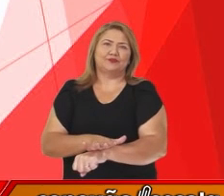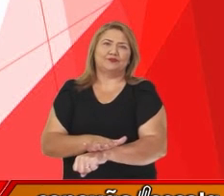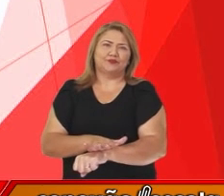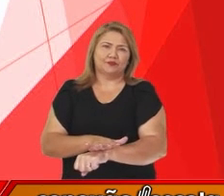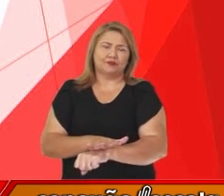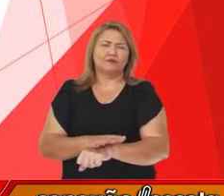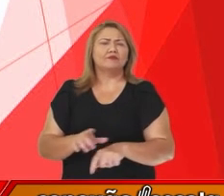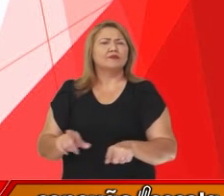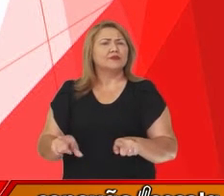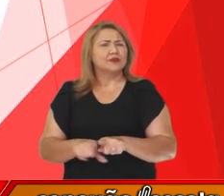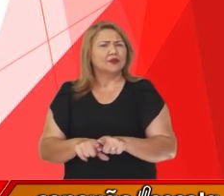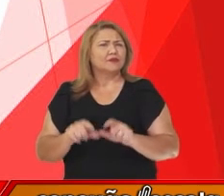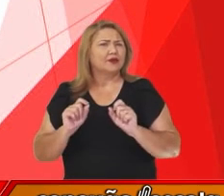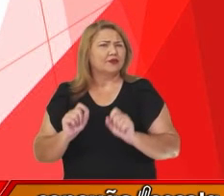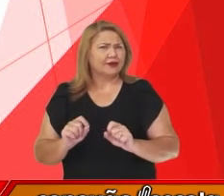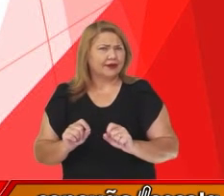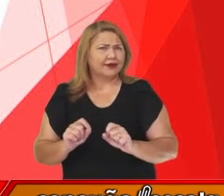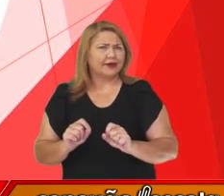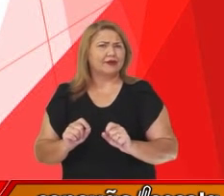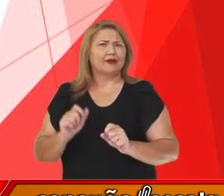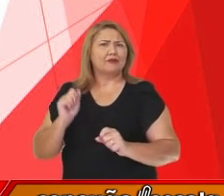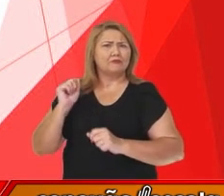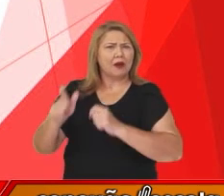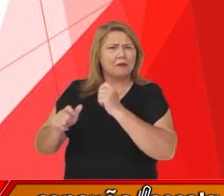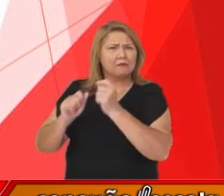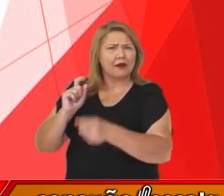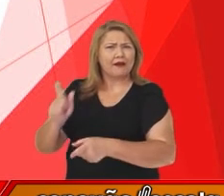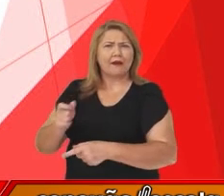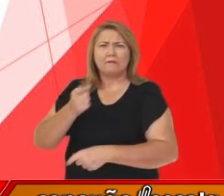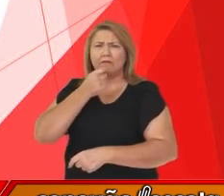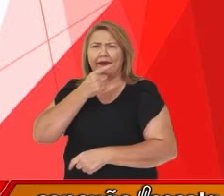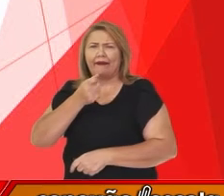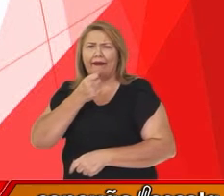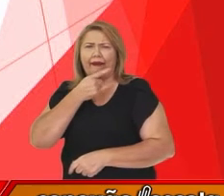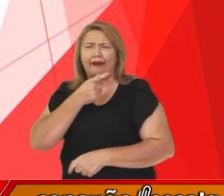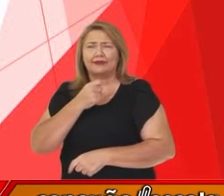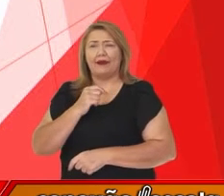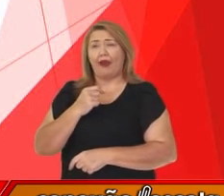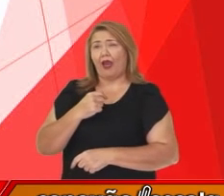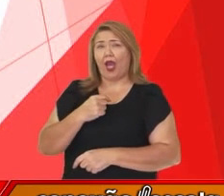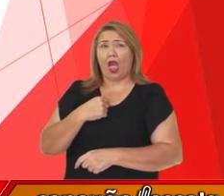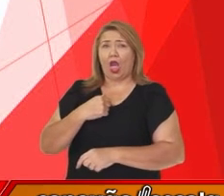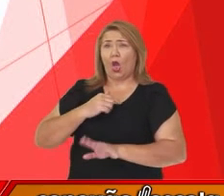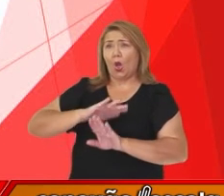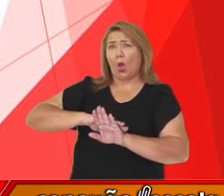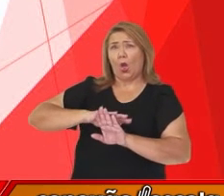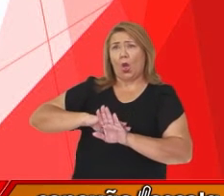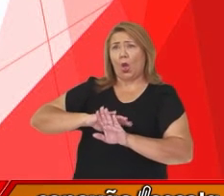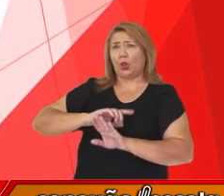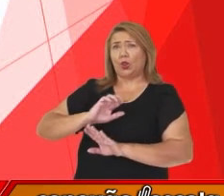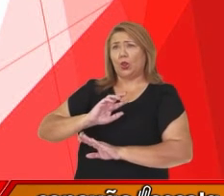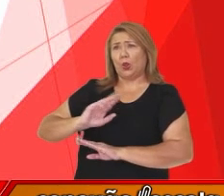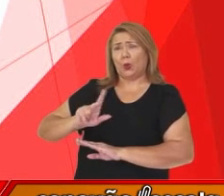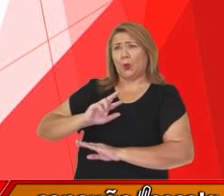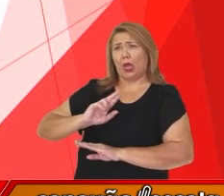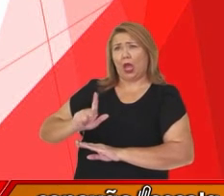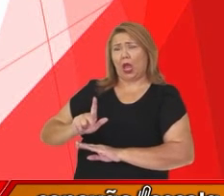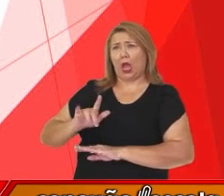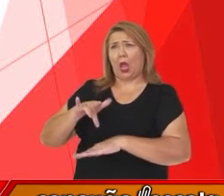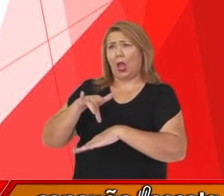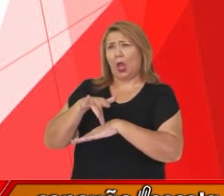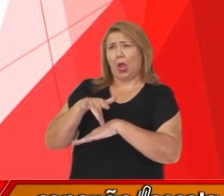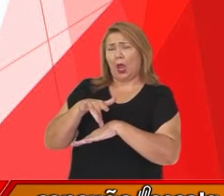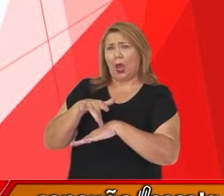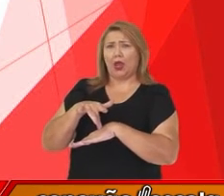Além de apelar para piada inofensiva, ou dizer que não teve intenção de ofender ou